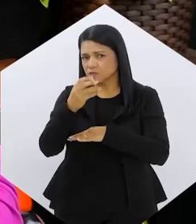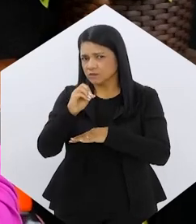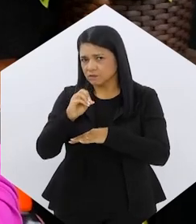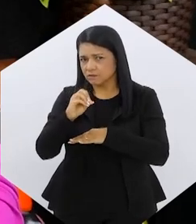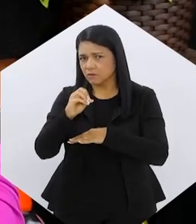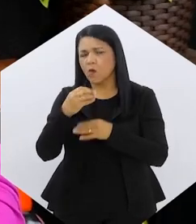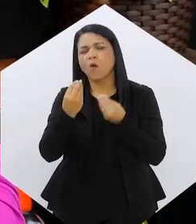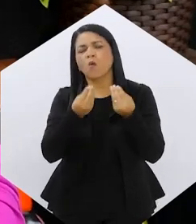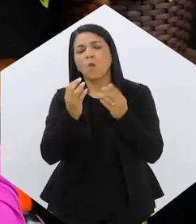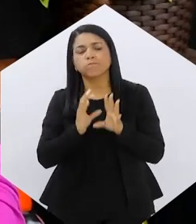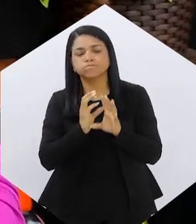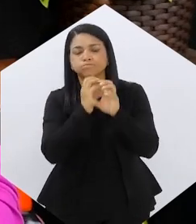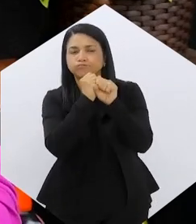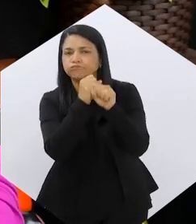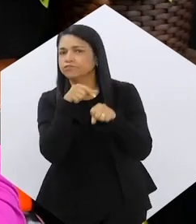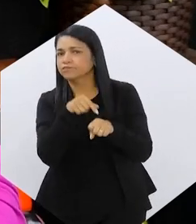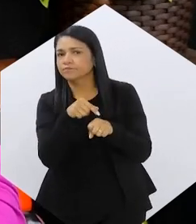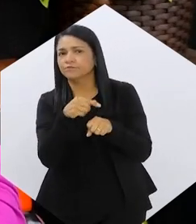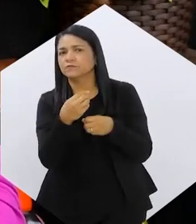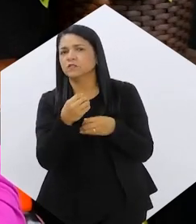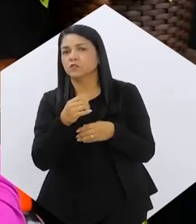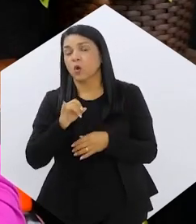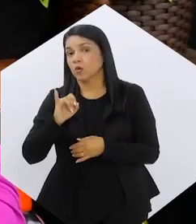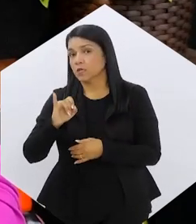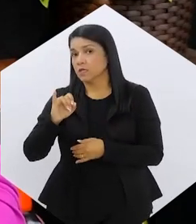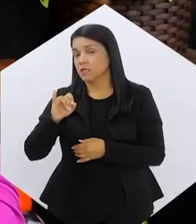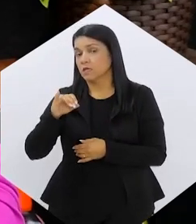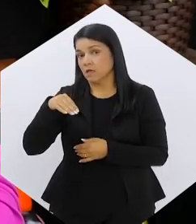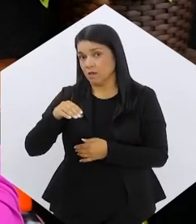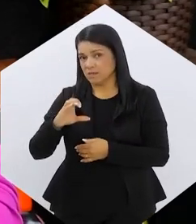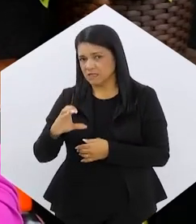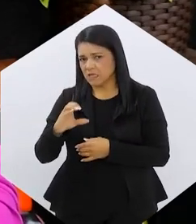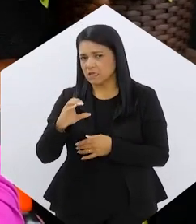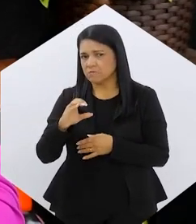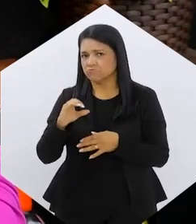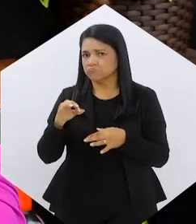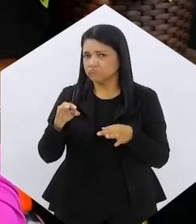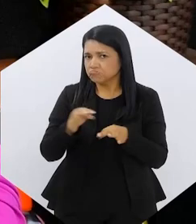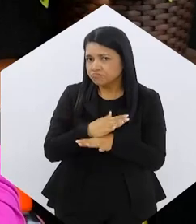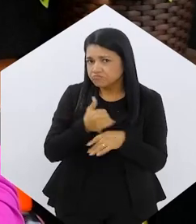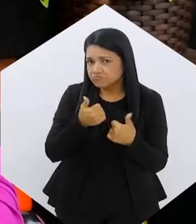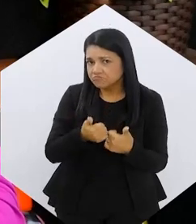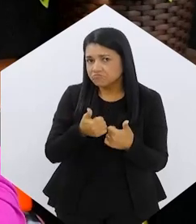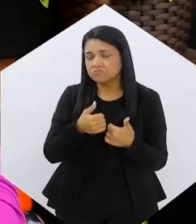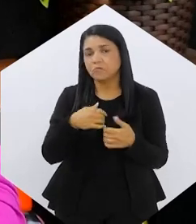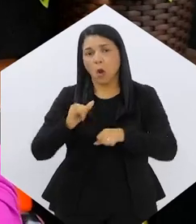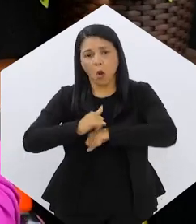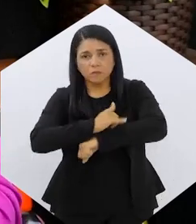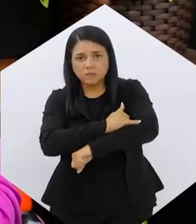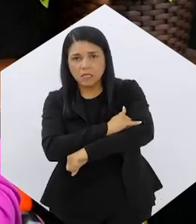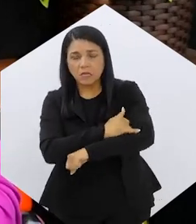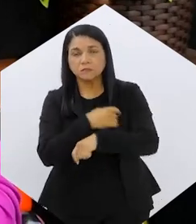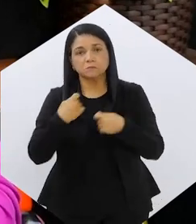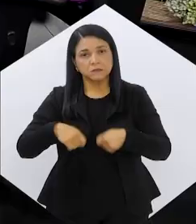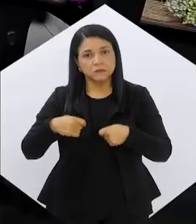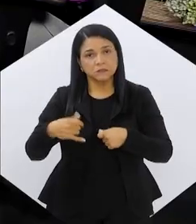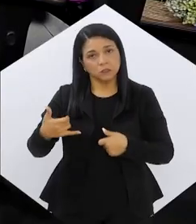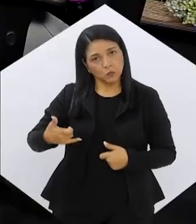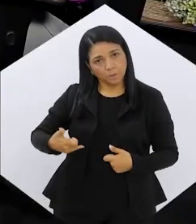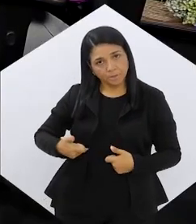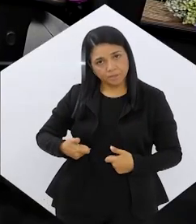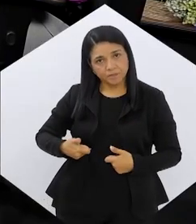engano. Como é que é feito esse cálculo e basta mesmo o IMC para saber se a pessoa tem obesidade e necessita do medicamento?